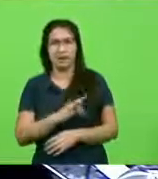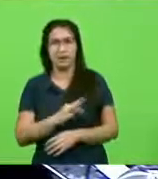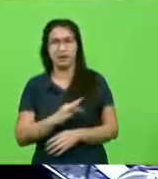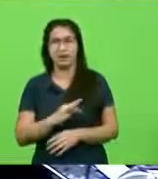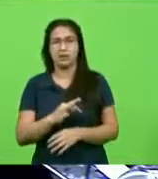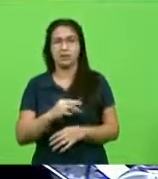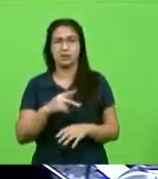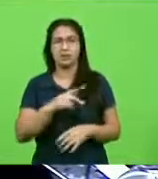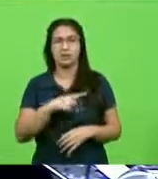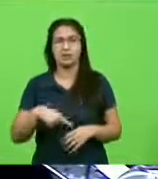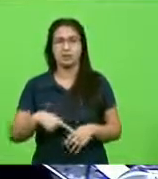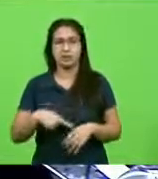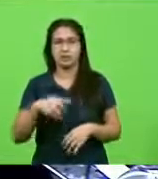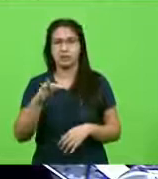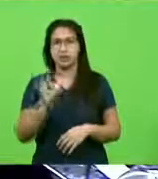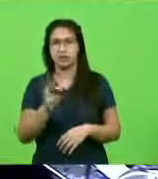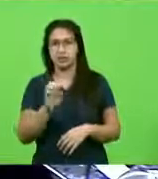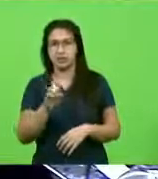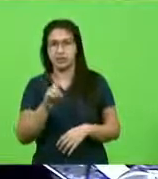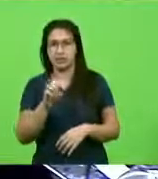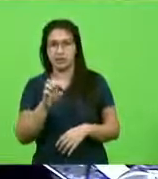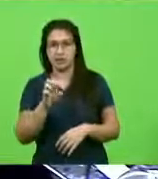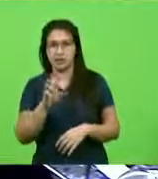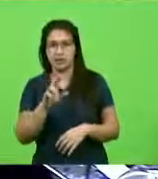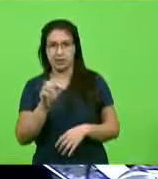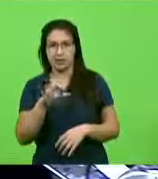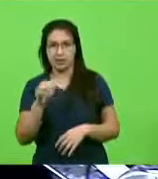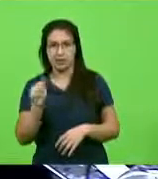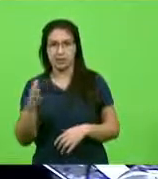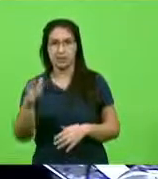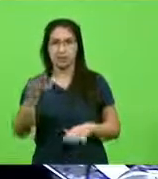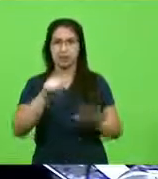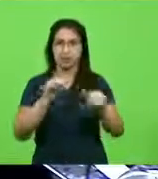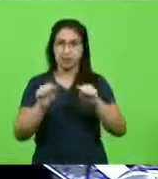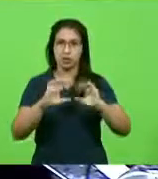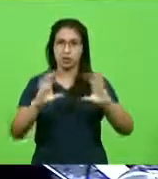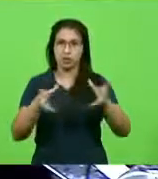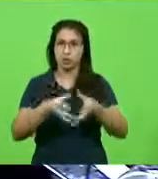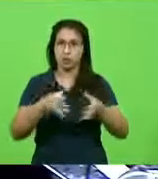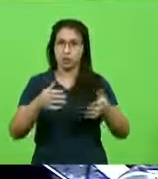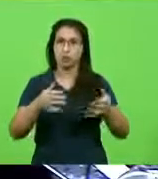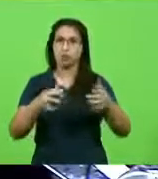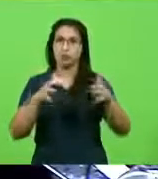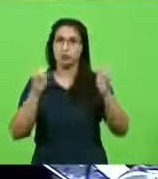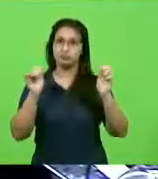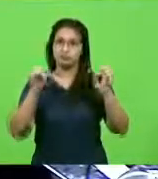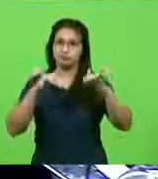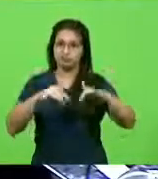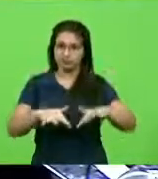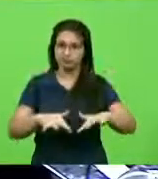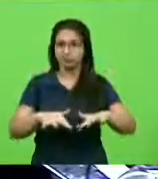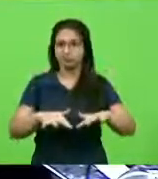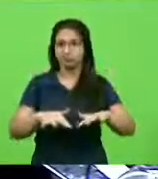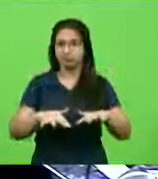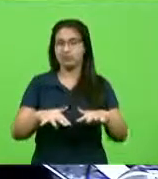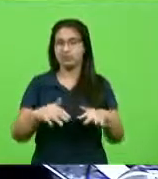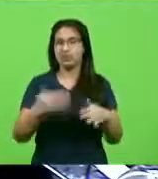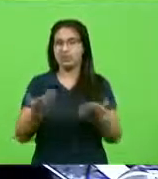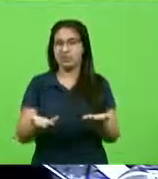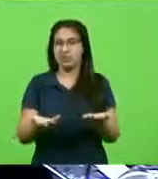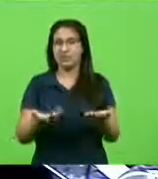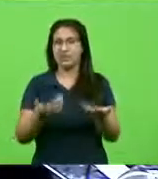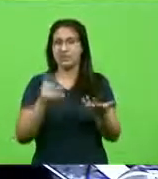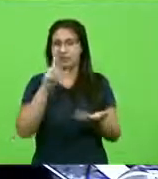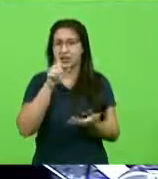presidentes de federações. Então, realmente, que o COES chame as federações, sente com as federações, conversem. Porque não adianta atrás de uma mesa. Os caras estão